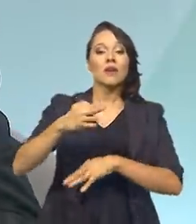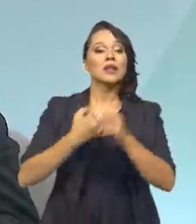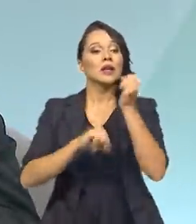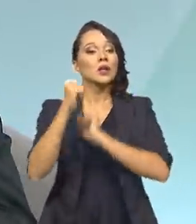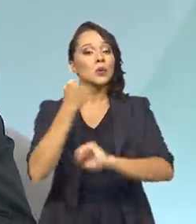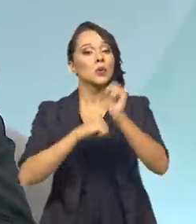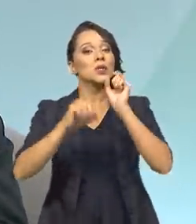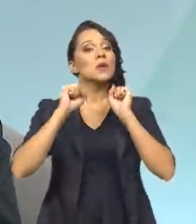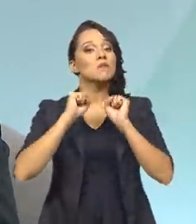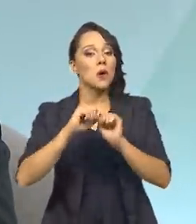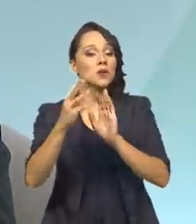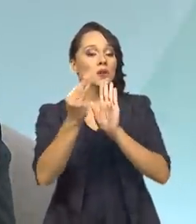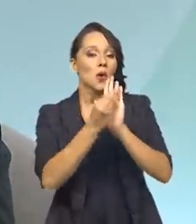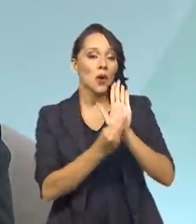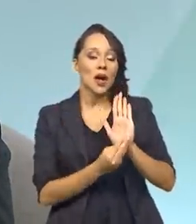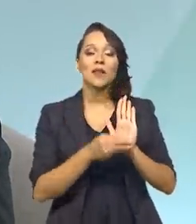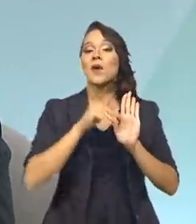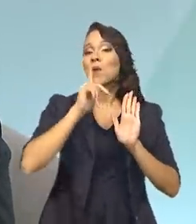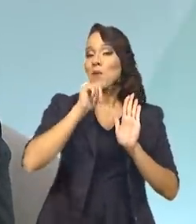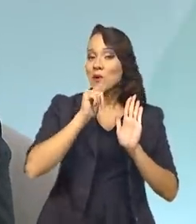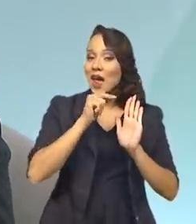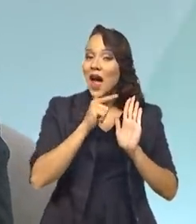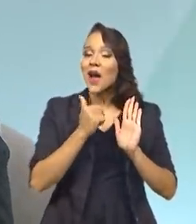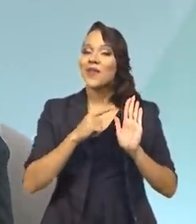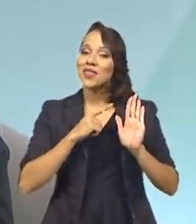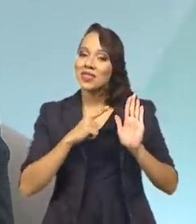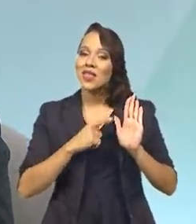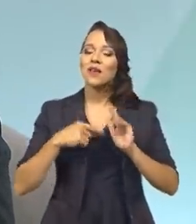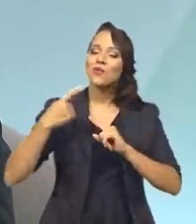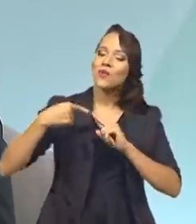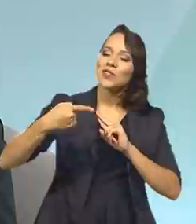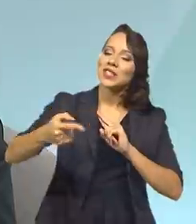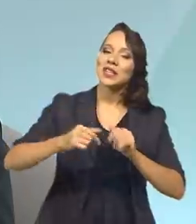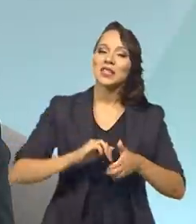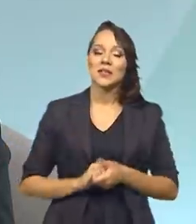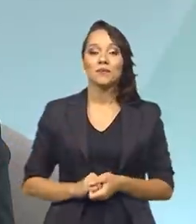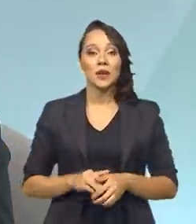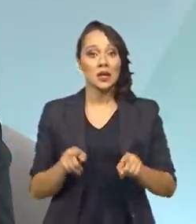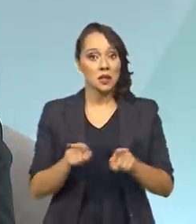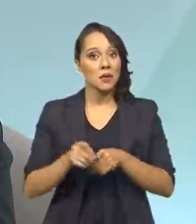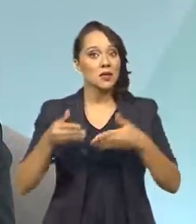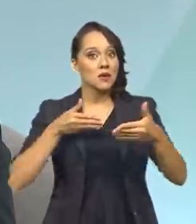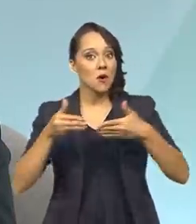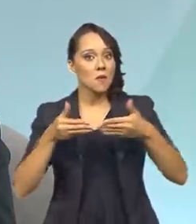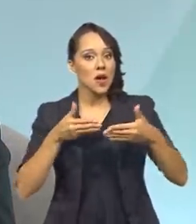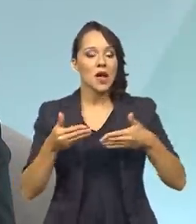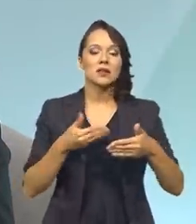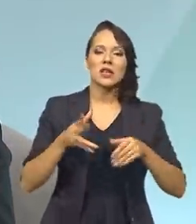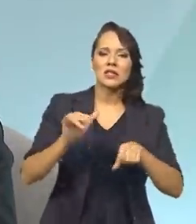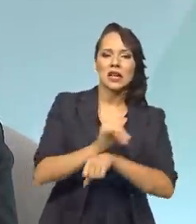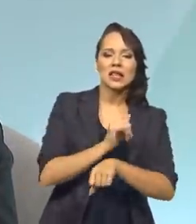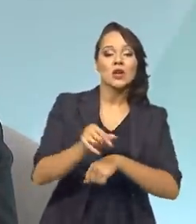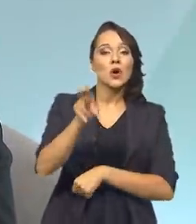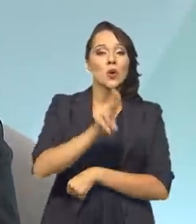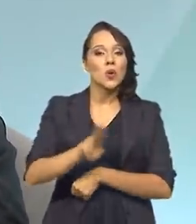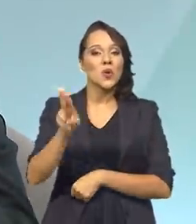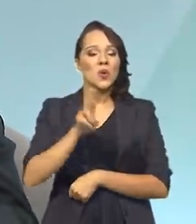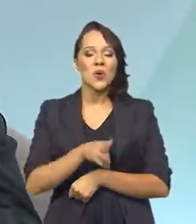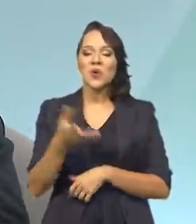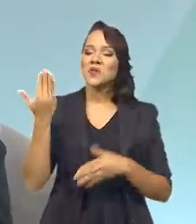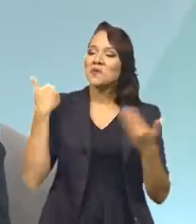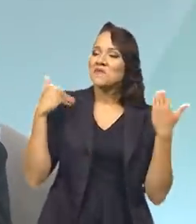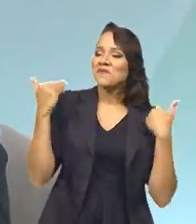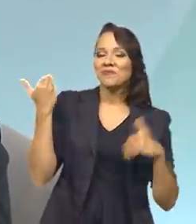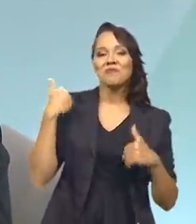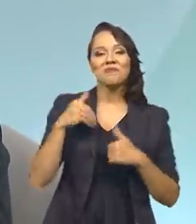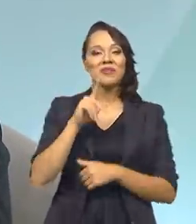que pode ser instalada em função da água com regularidade, nós teremos o comércio, a logística, o uso recreativo da água, o uso